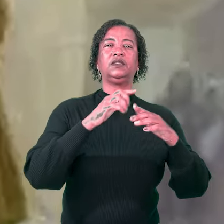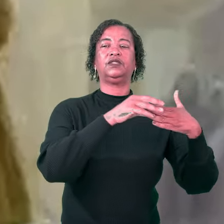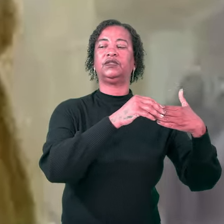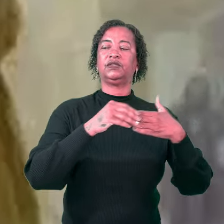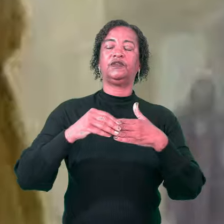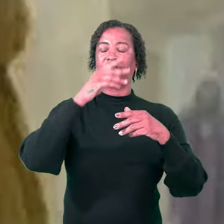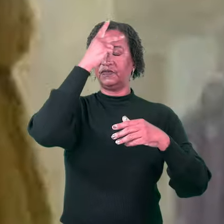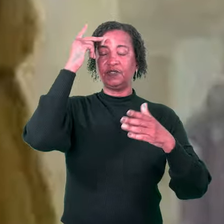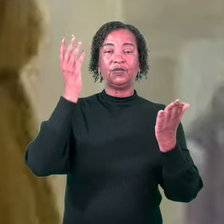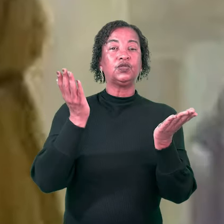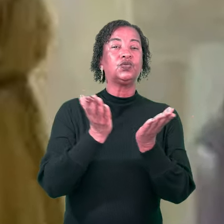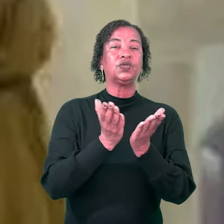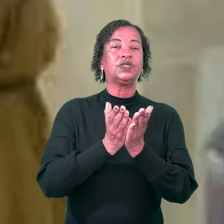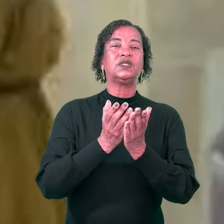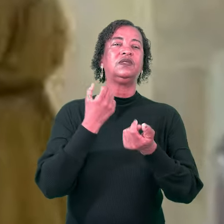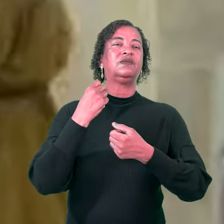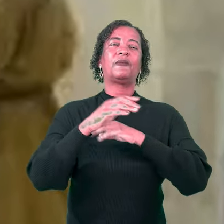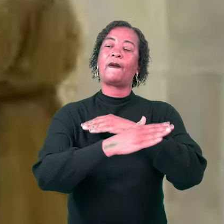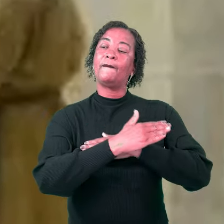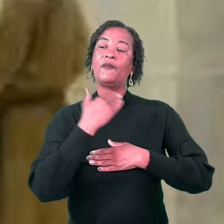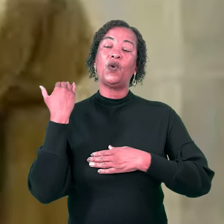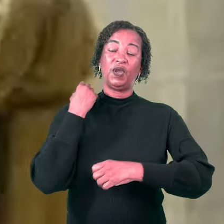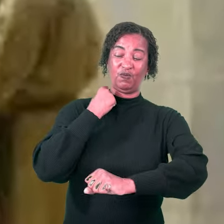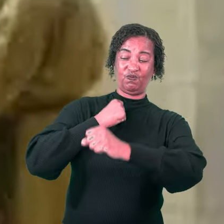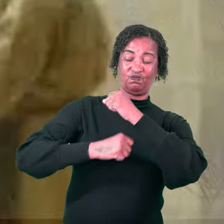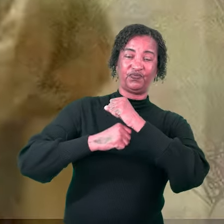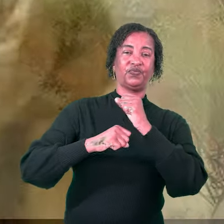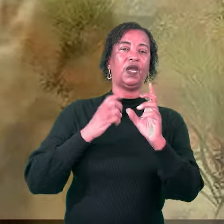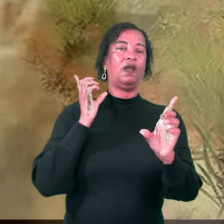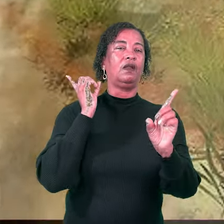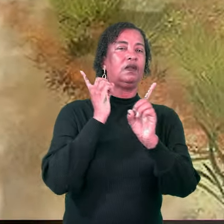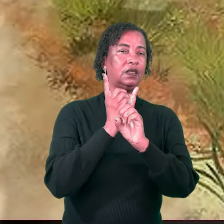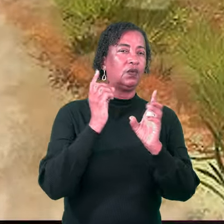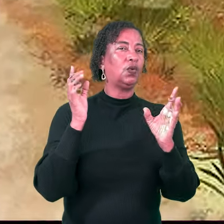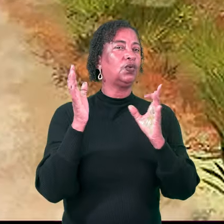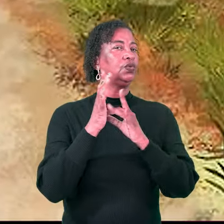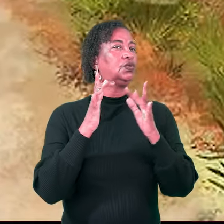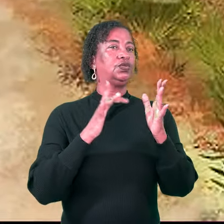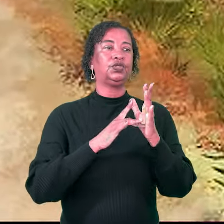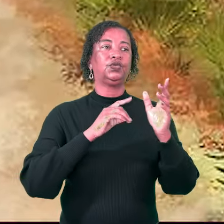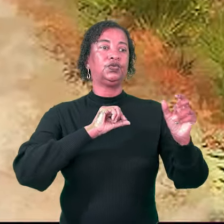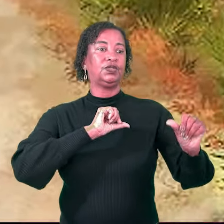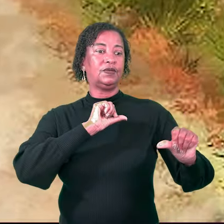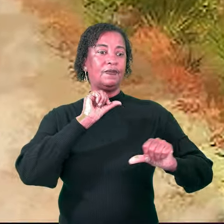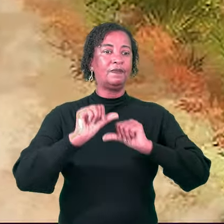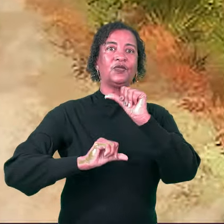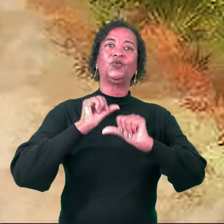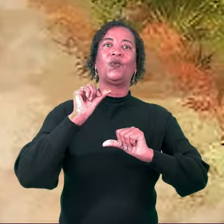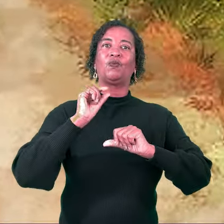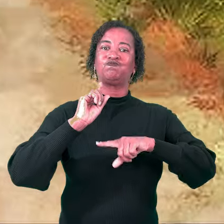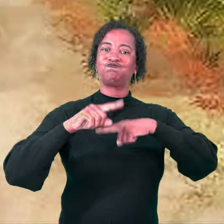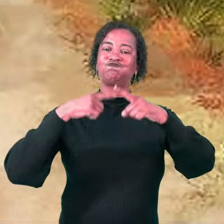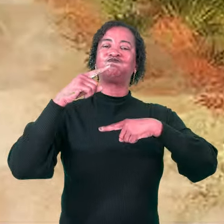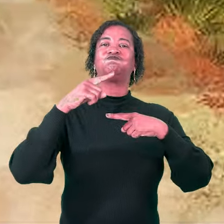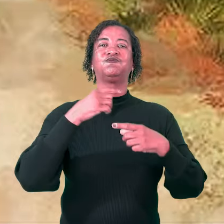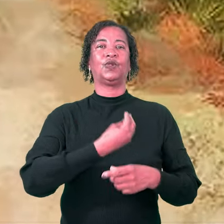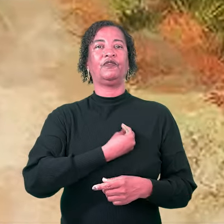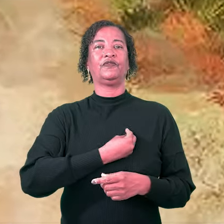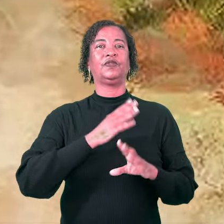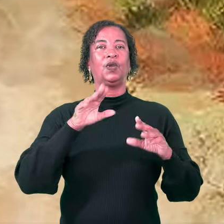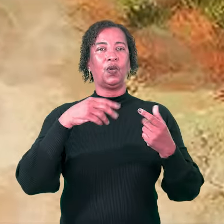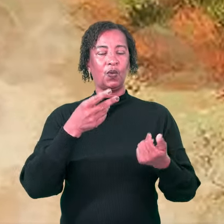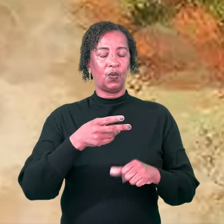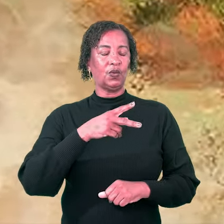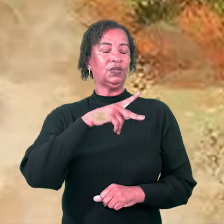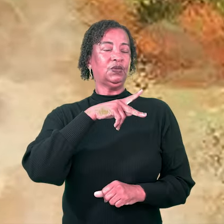serem mortos. Então, ele se encontrou com Jesus e deixou-se ser guiado por ele. Quando Paulo se tornou manso,